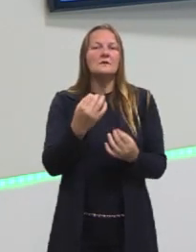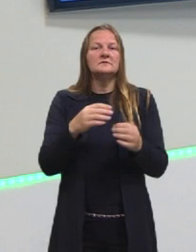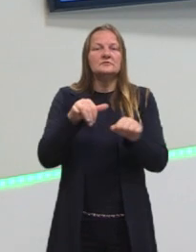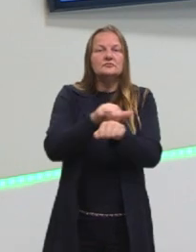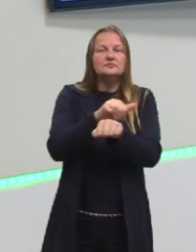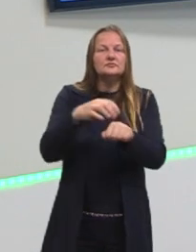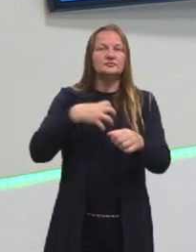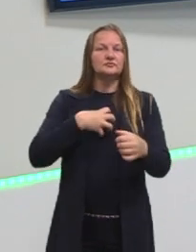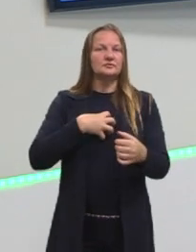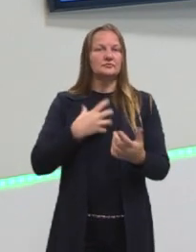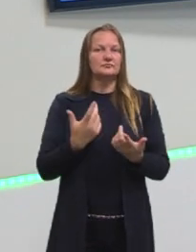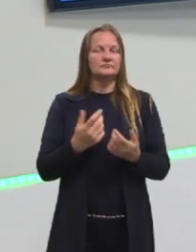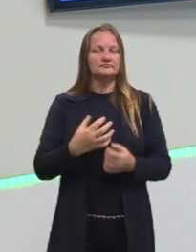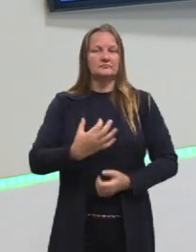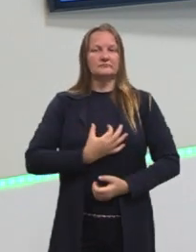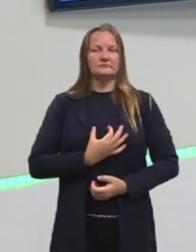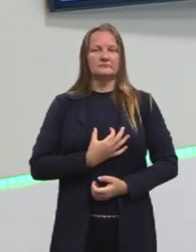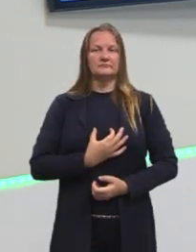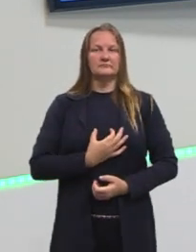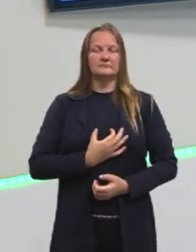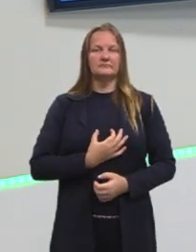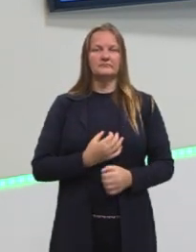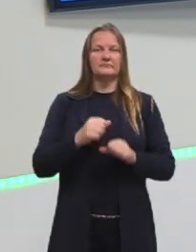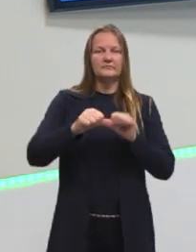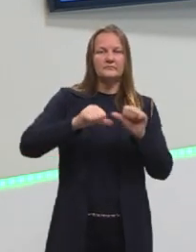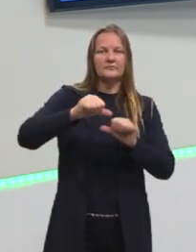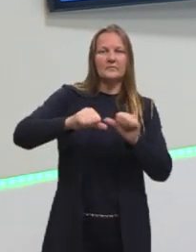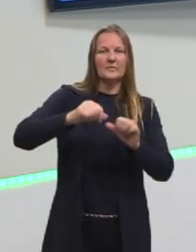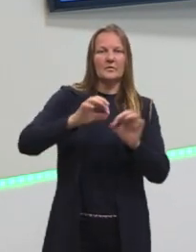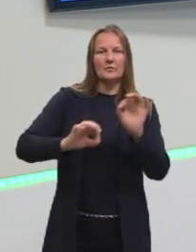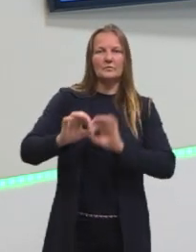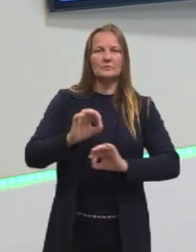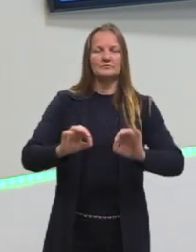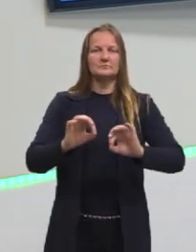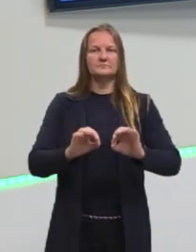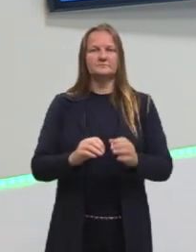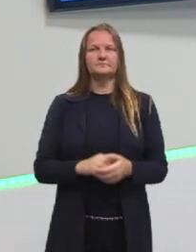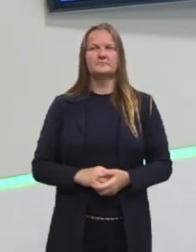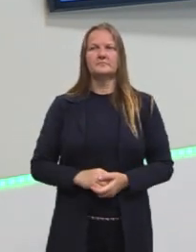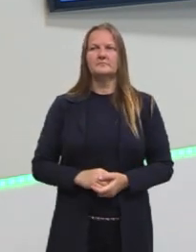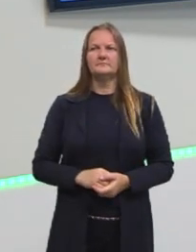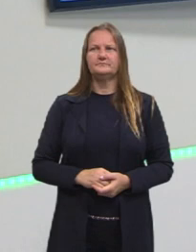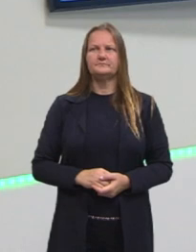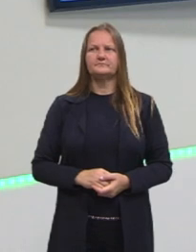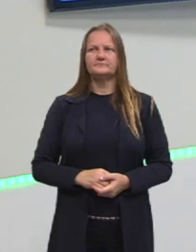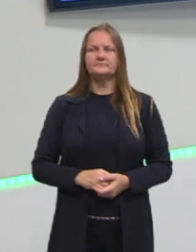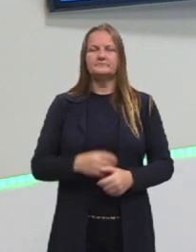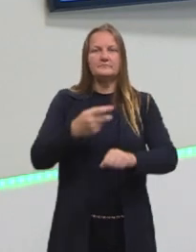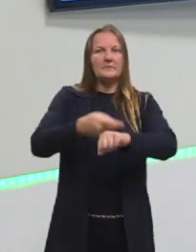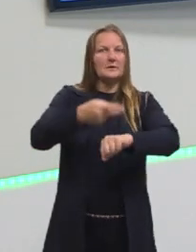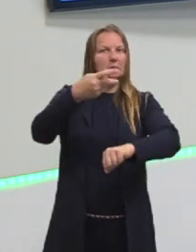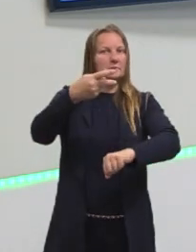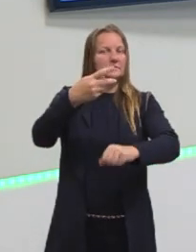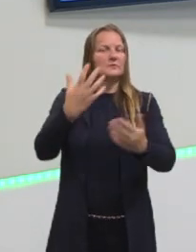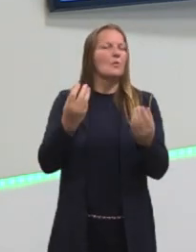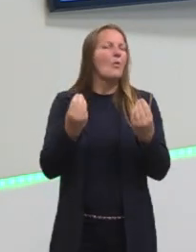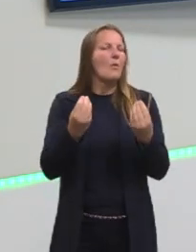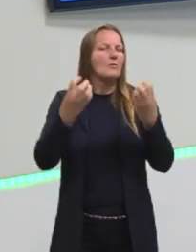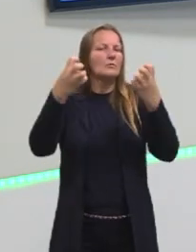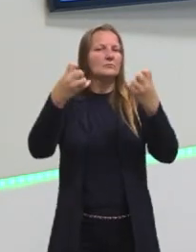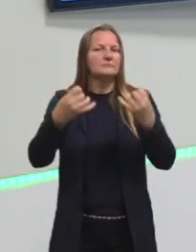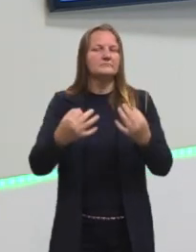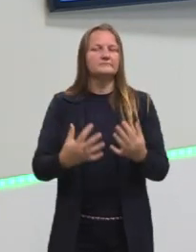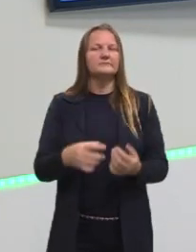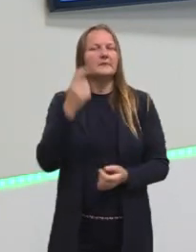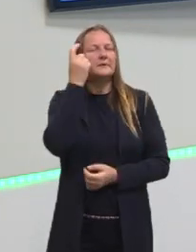eu posso ali, né? Reordenar esse formato aí nessa premiação. E aí quando a gente para